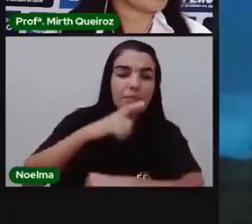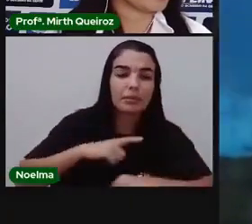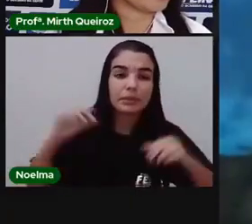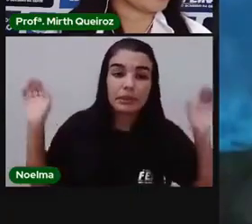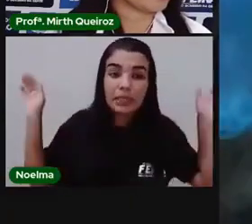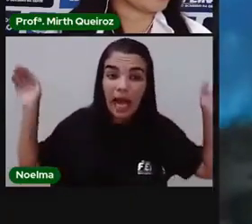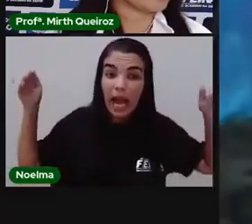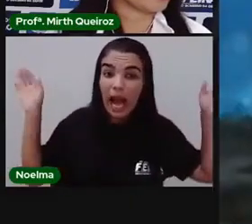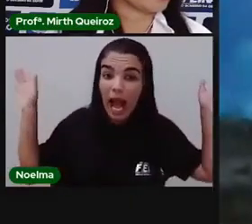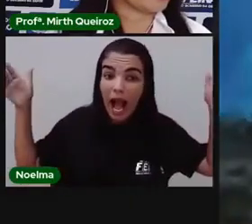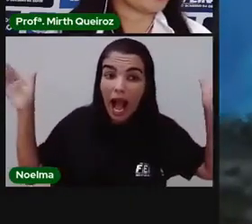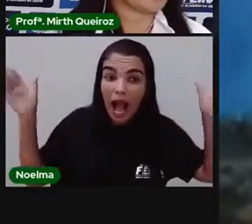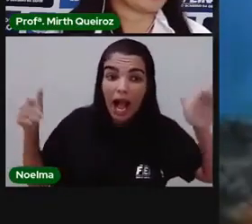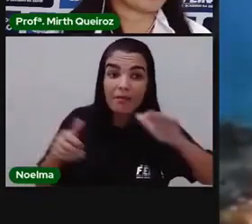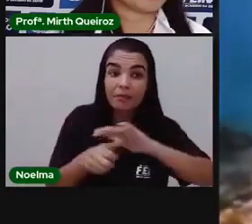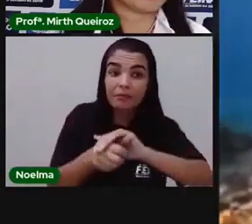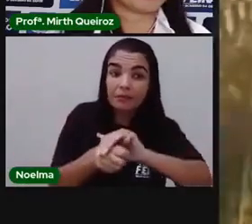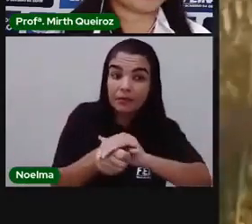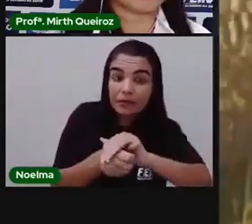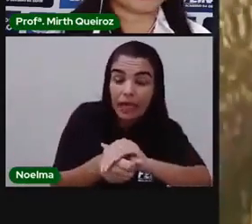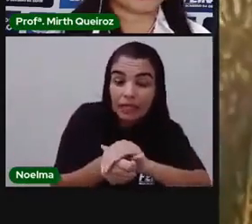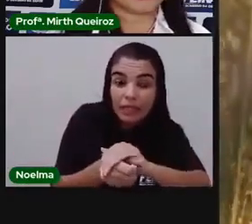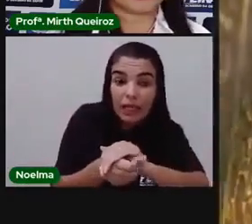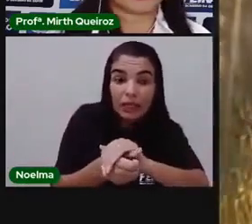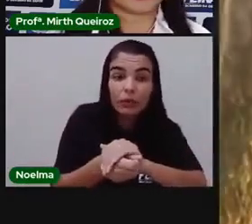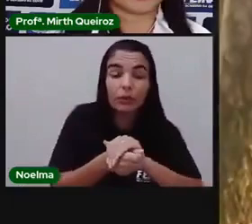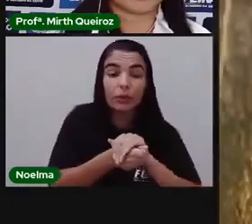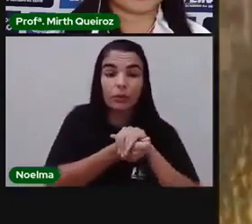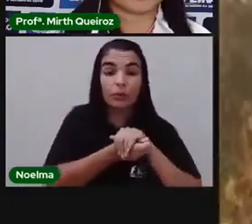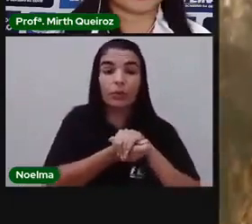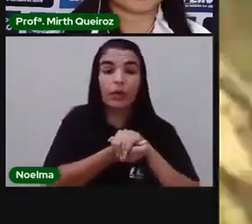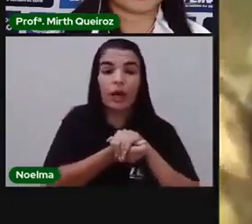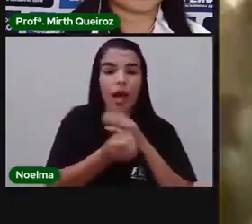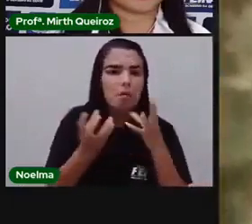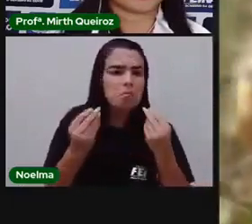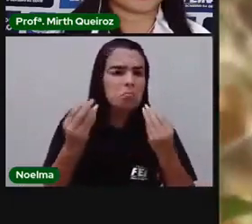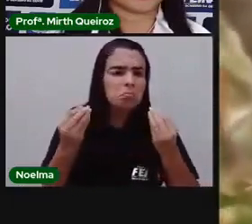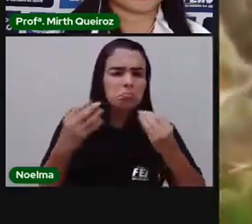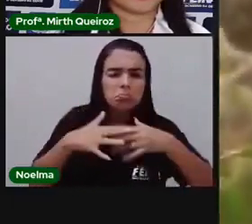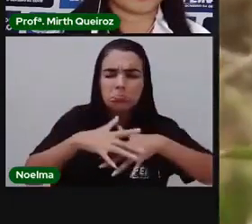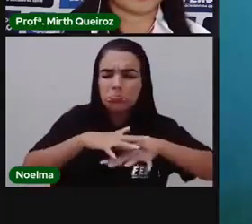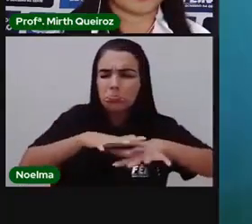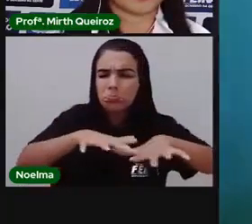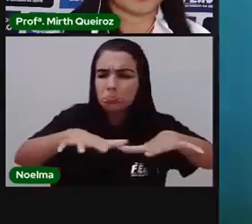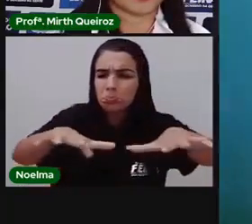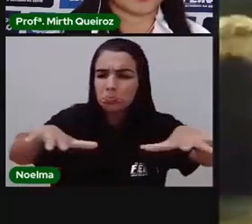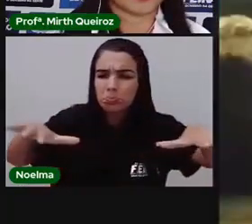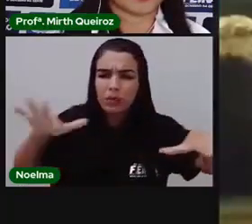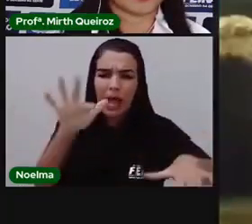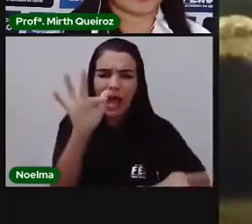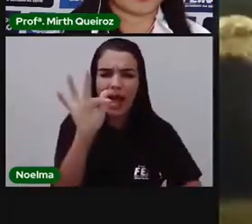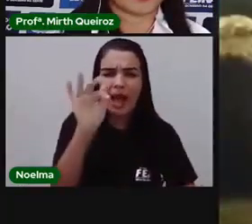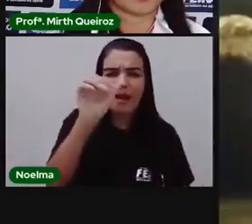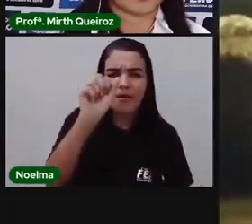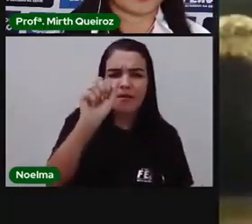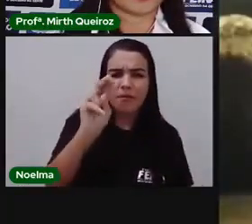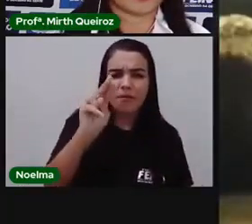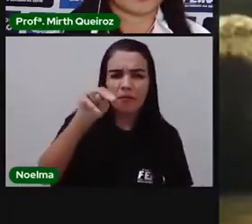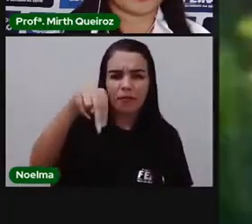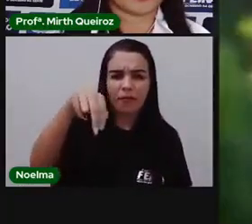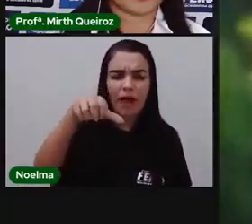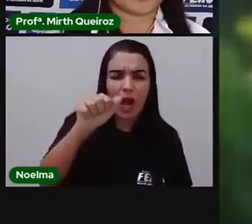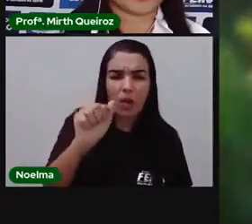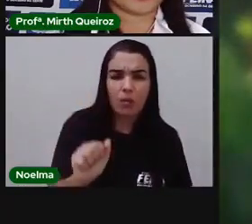e o quinto no de répteis. De maneira geral, a fauna brasileira não encontra rival em variedade, com muitas